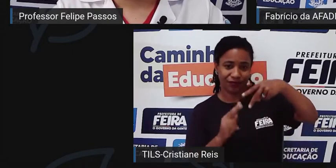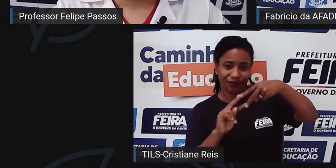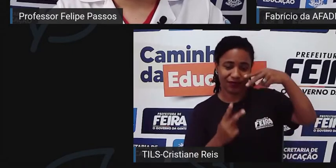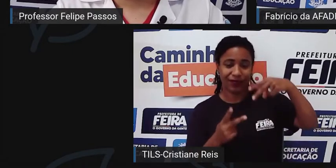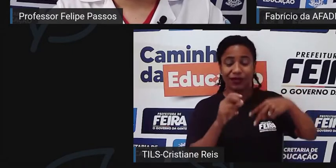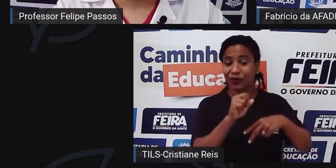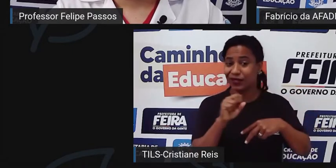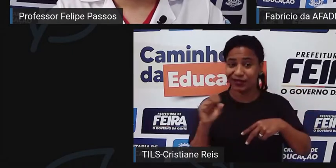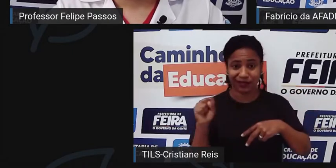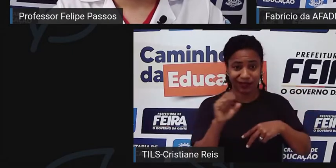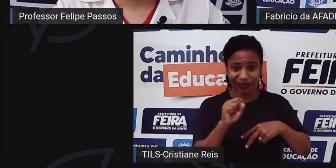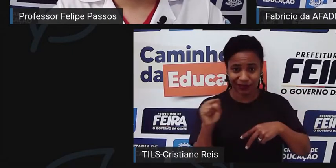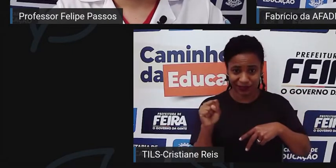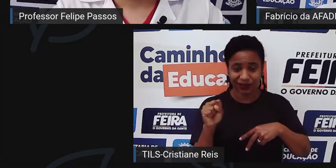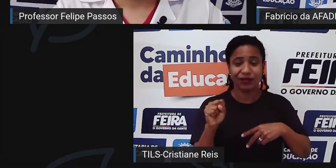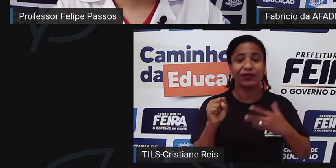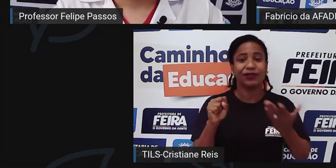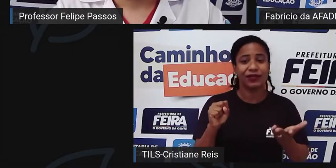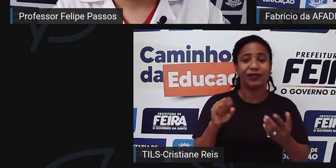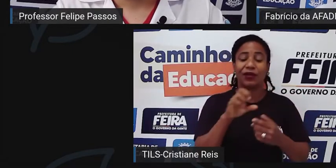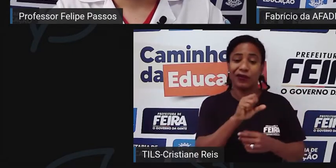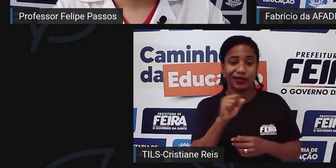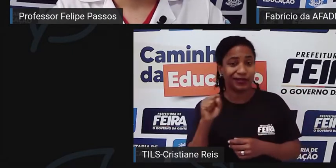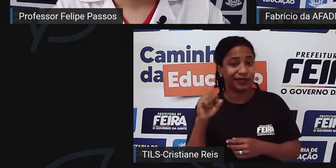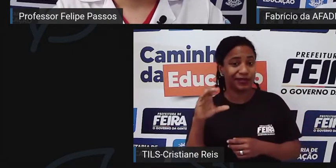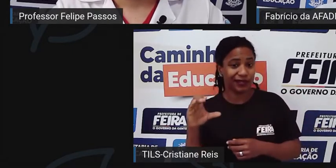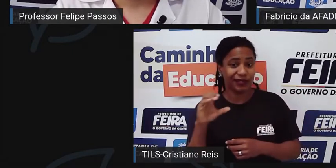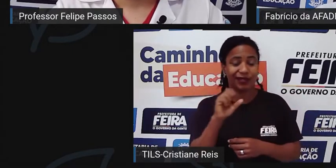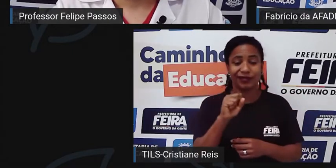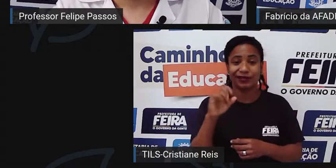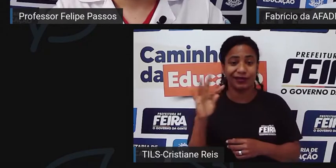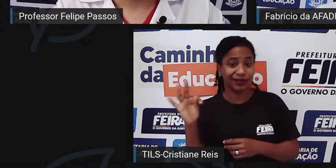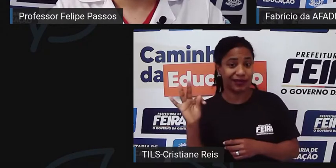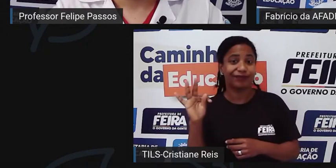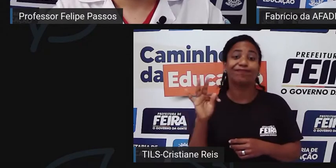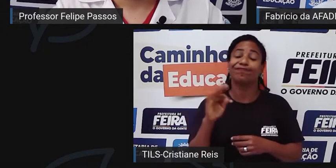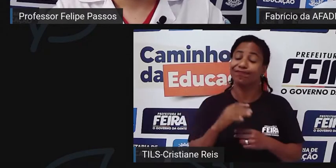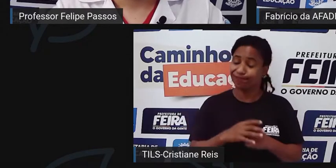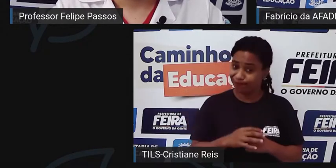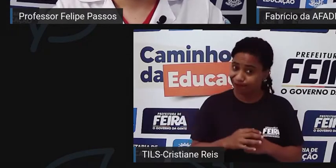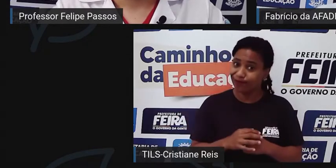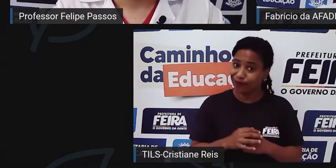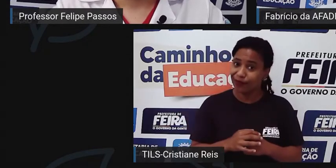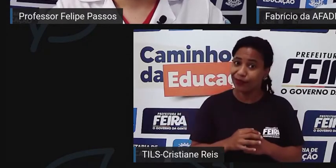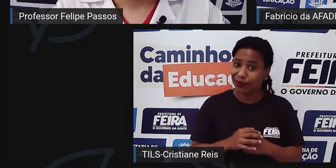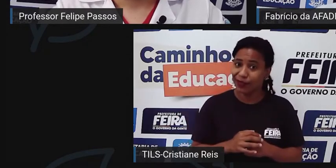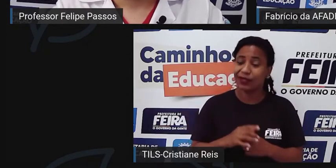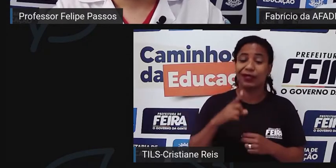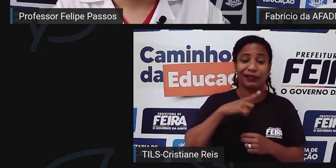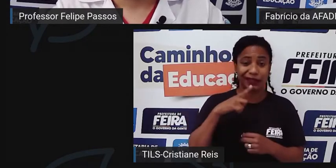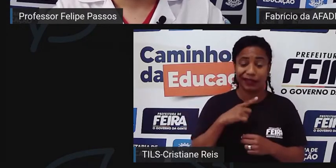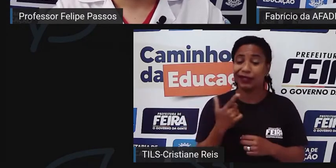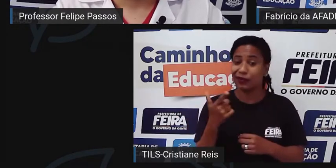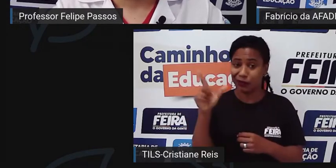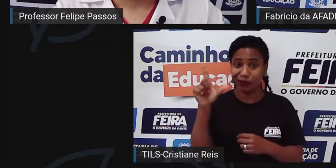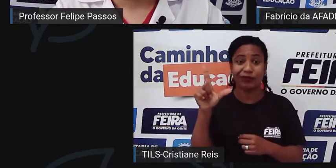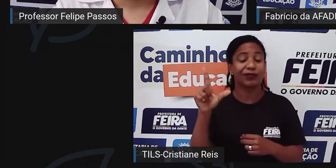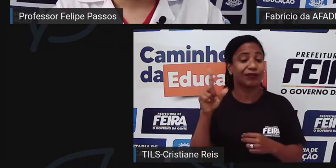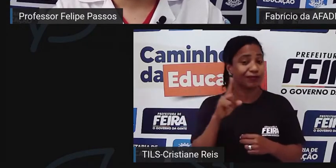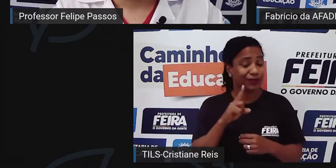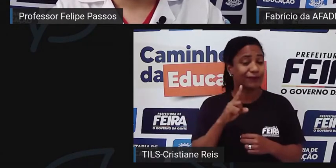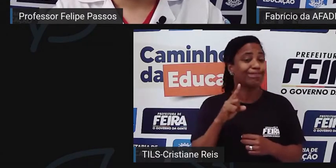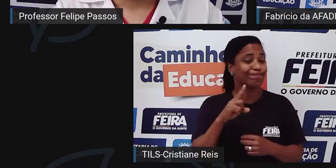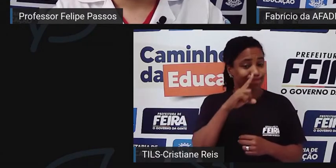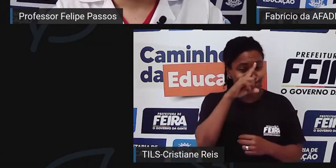É aquela pessoa que tem a OSC, SD, que é um pouco mais raro. Tem a beta-talassemia. Então, assim, é um